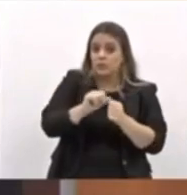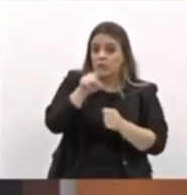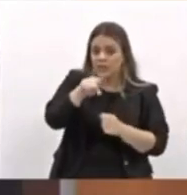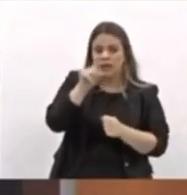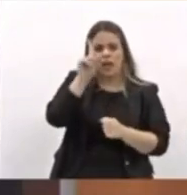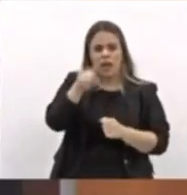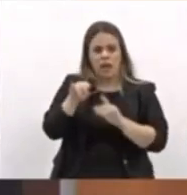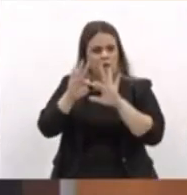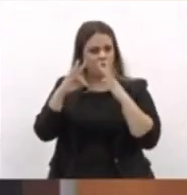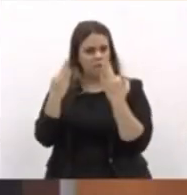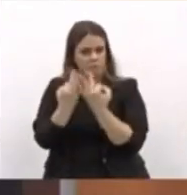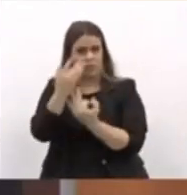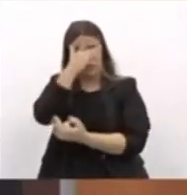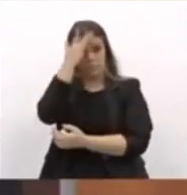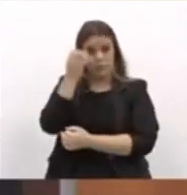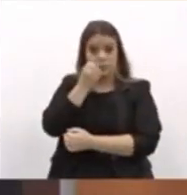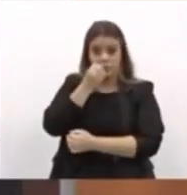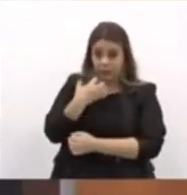famílias de bem?